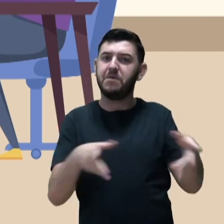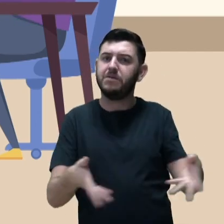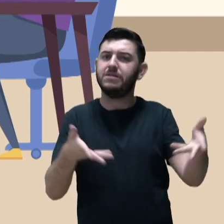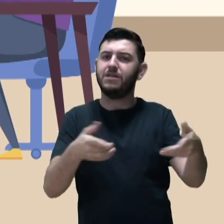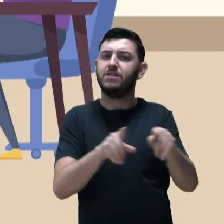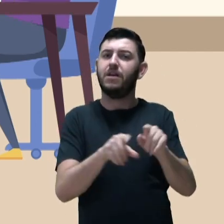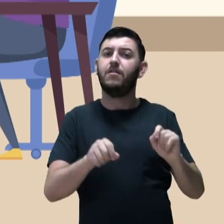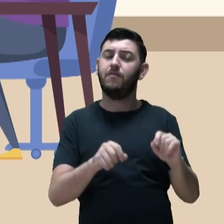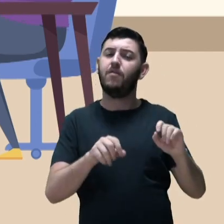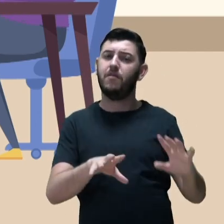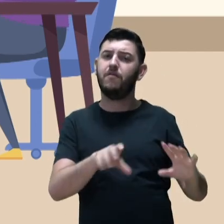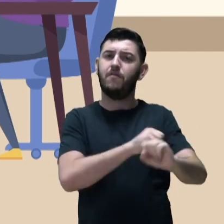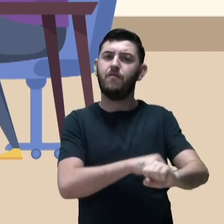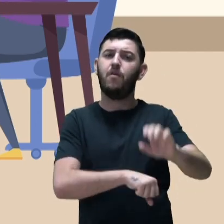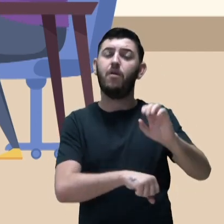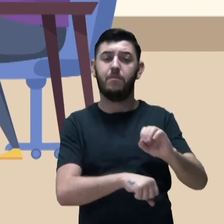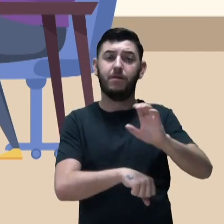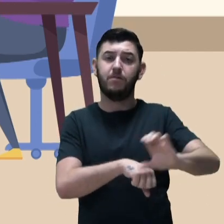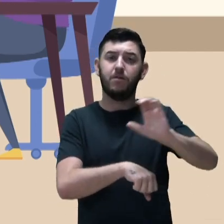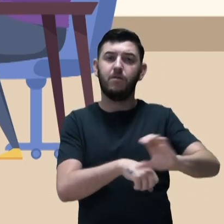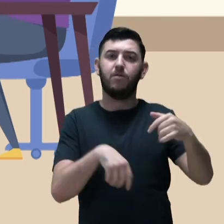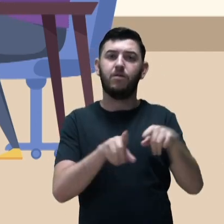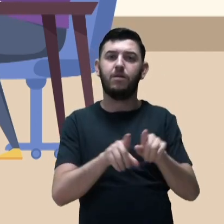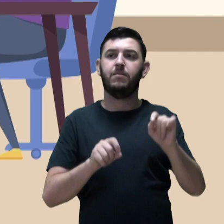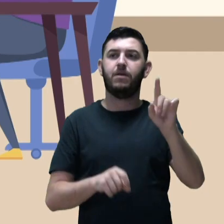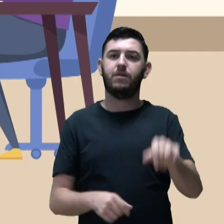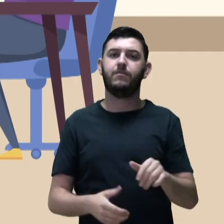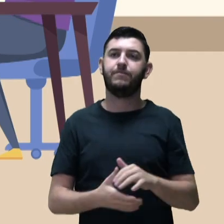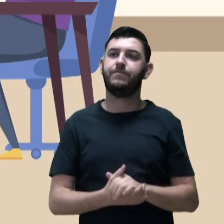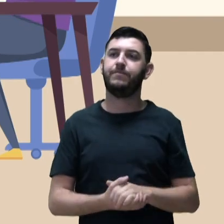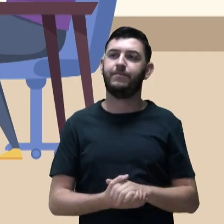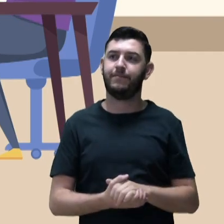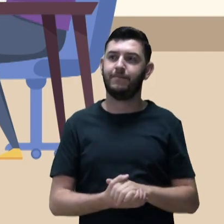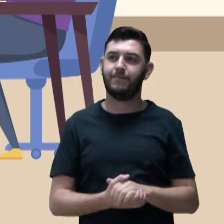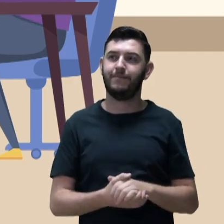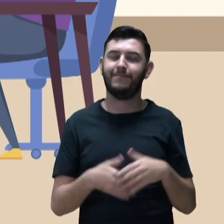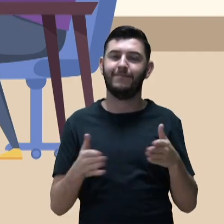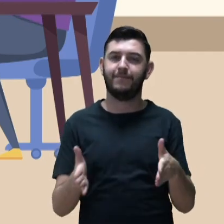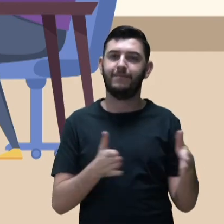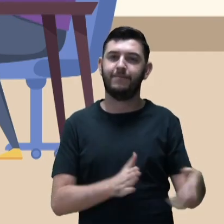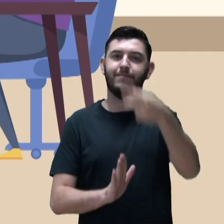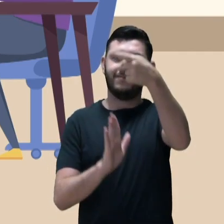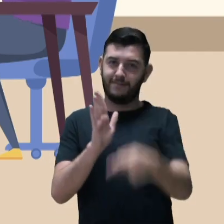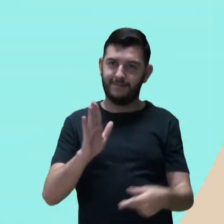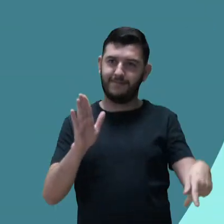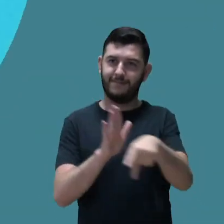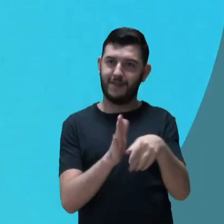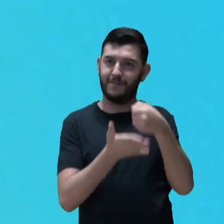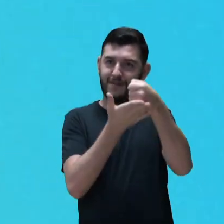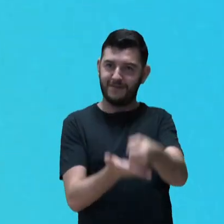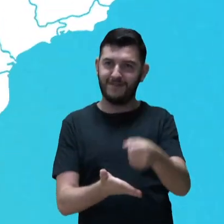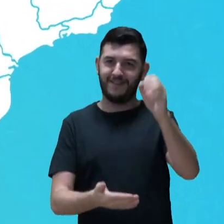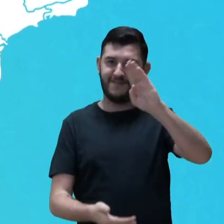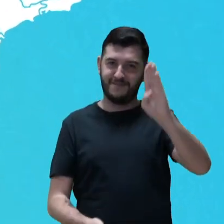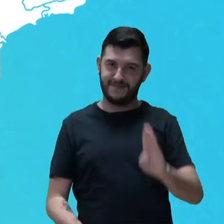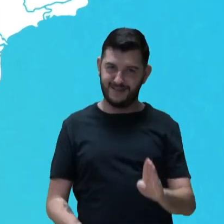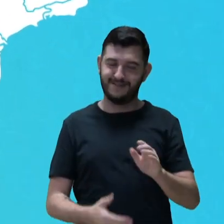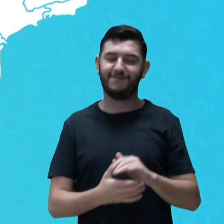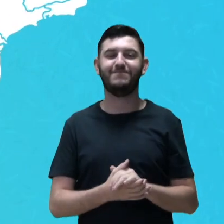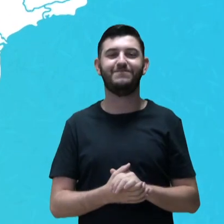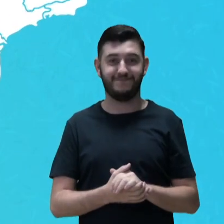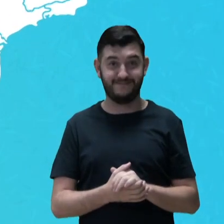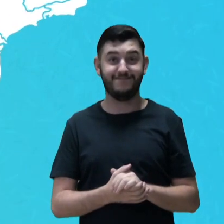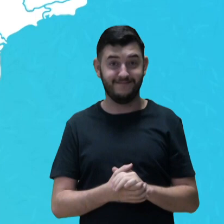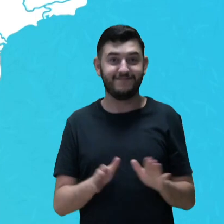formalização como microempreendedores da população beneficiária do programa Auxílio Brasil. Nesta